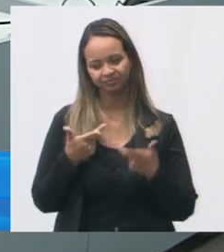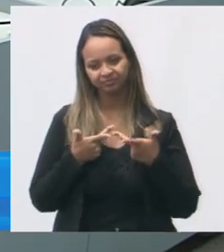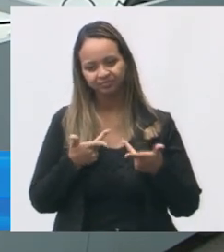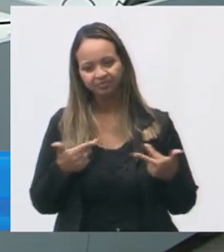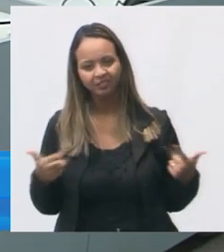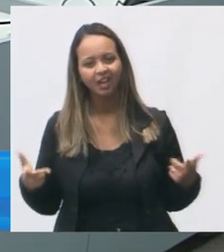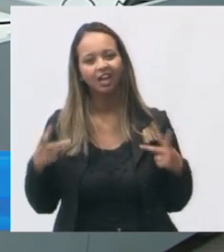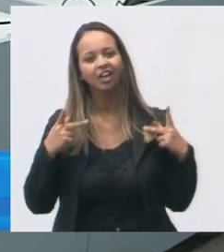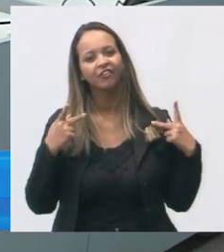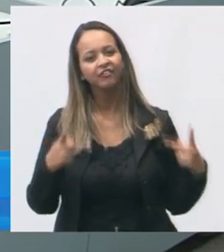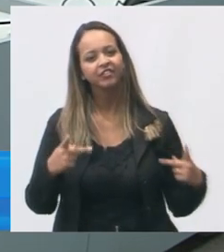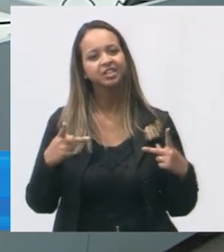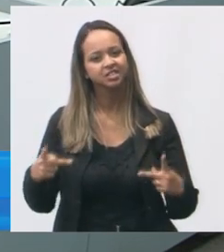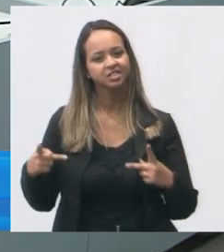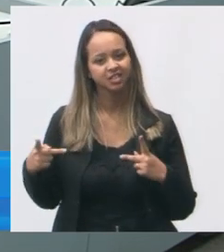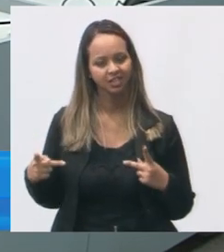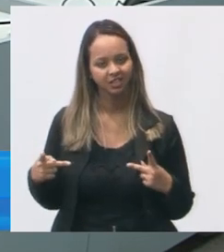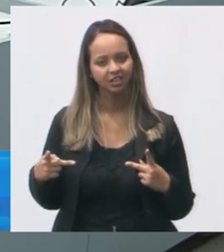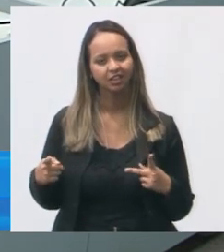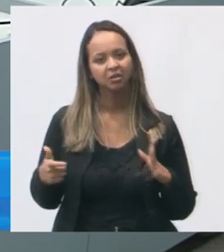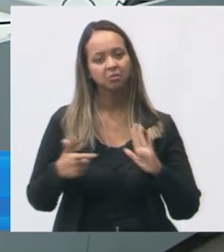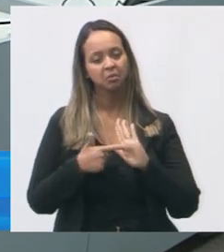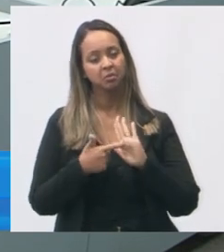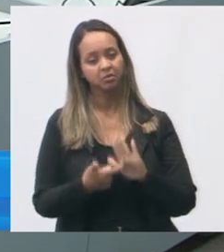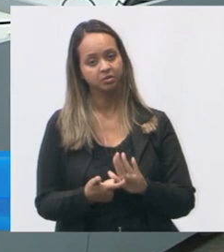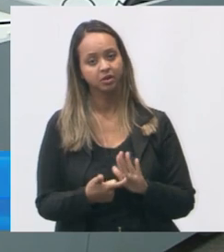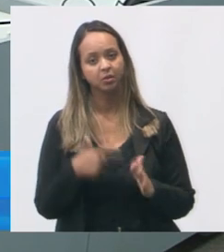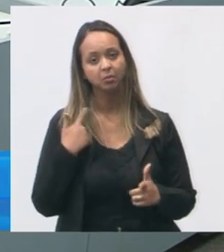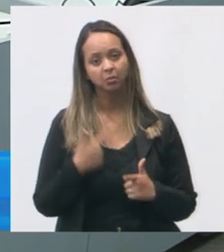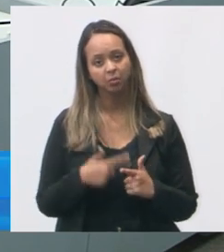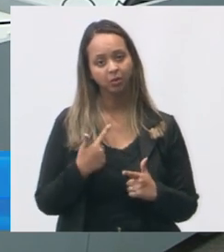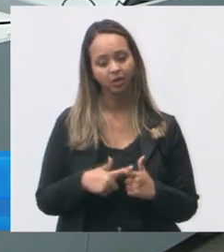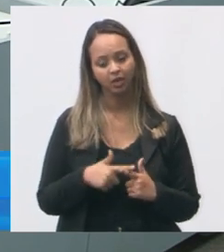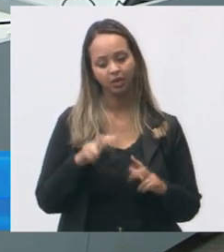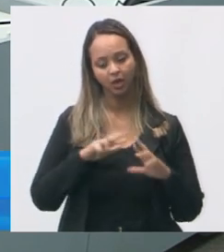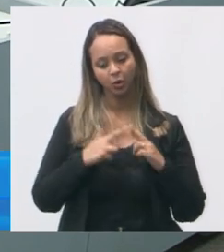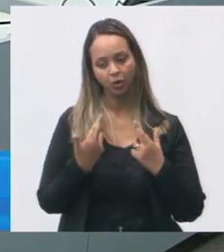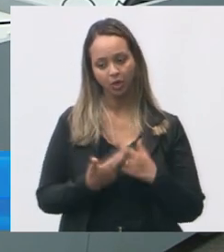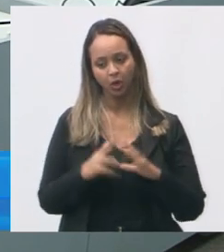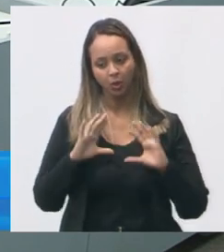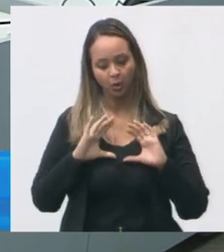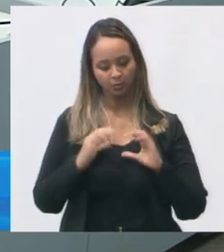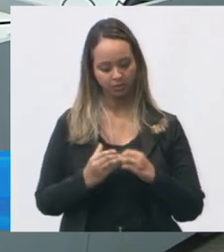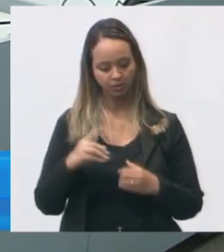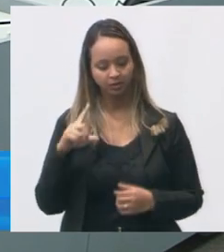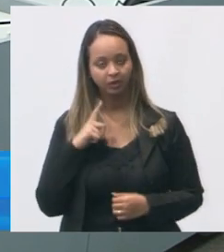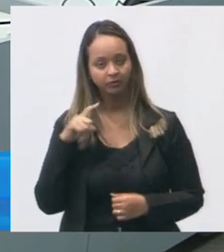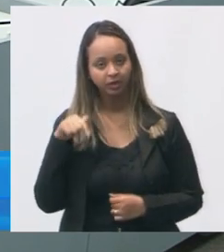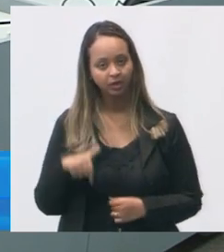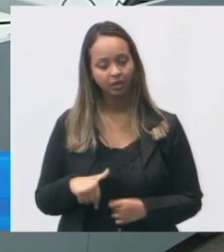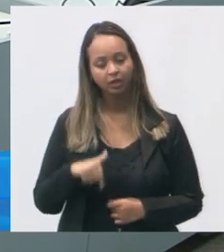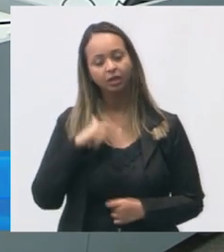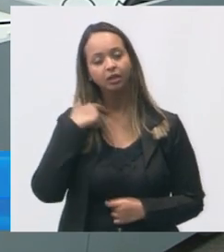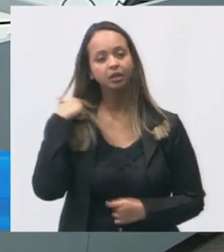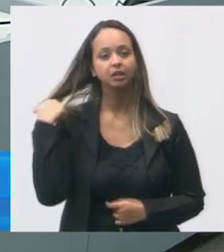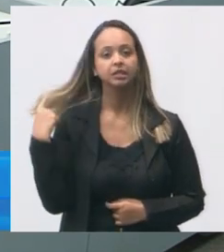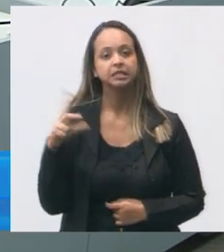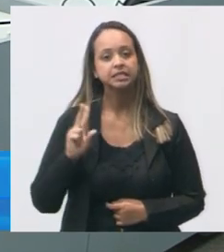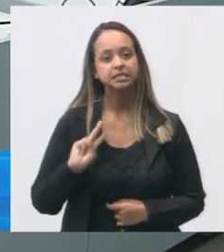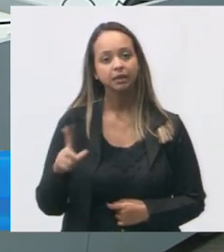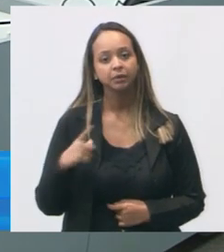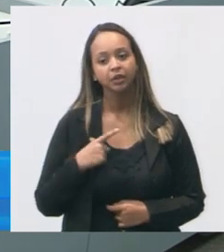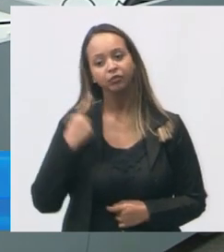visitas pra apresentar porque nos últimos reuniões da comissão a gente sempre sempre teve um